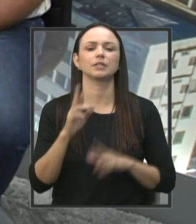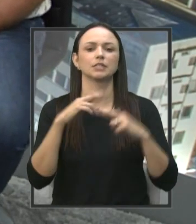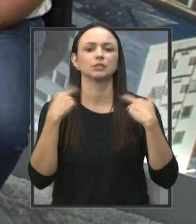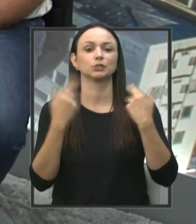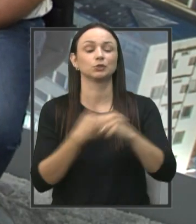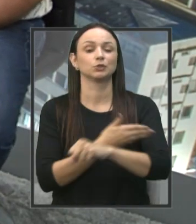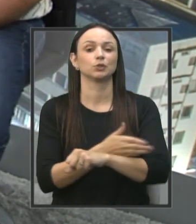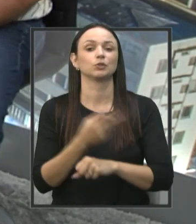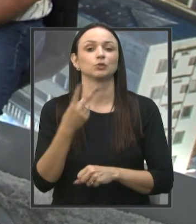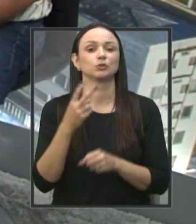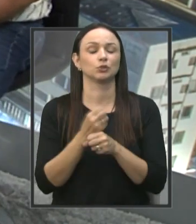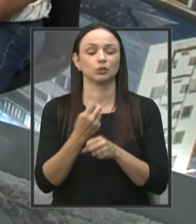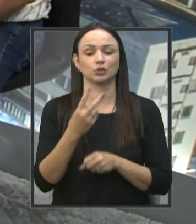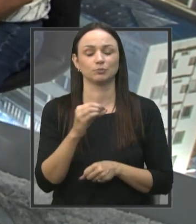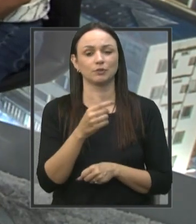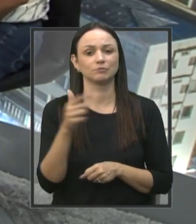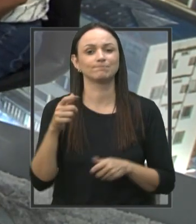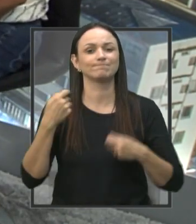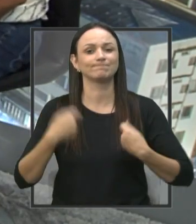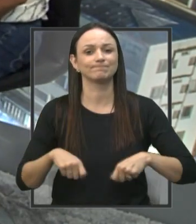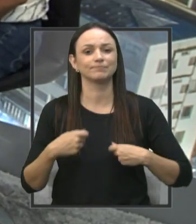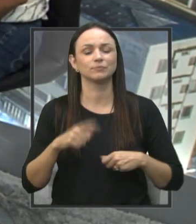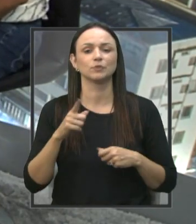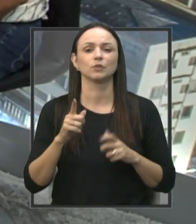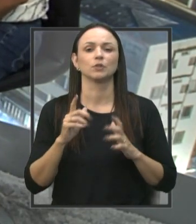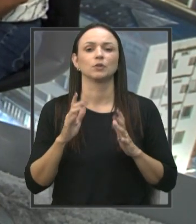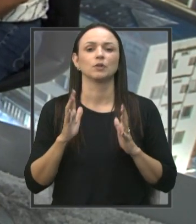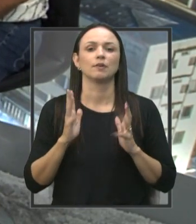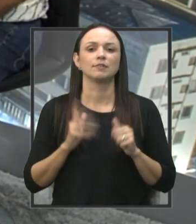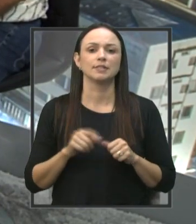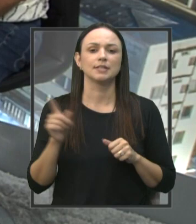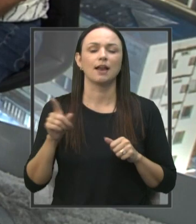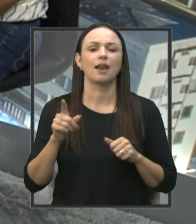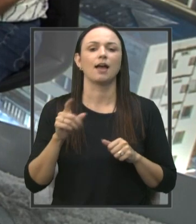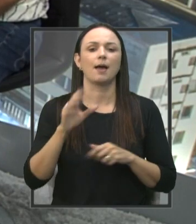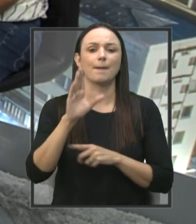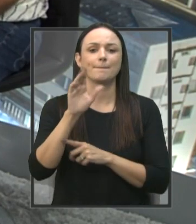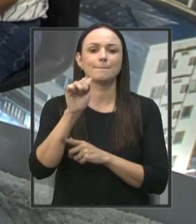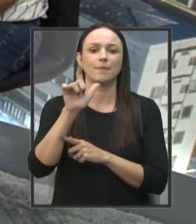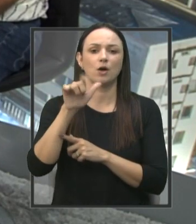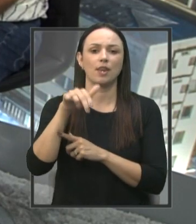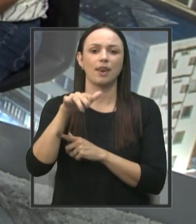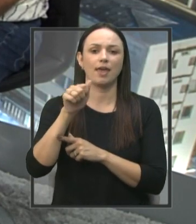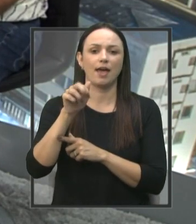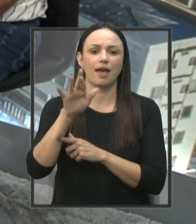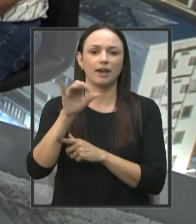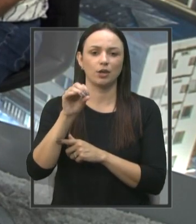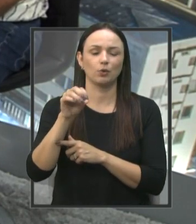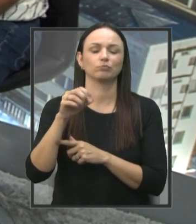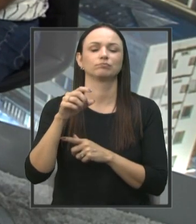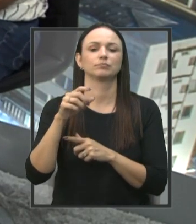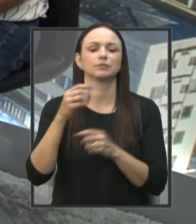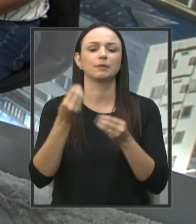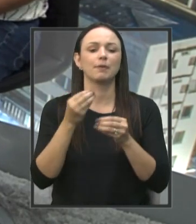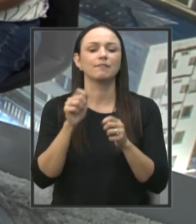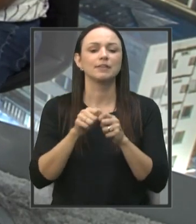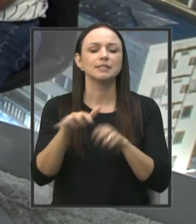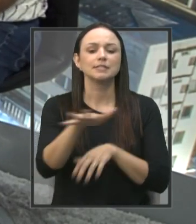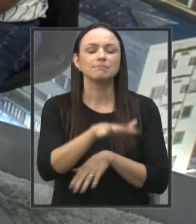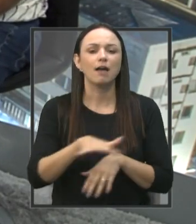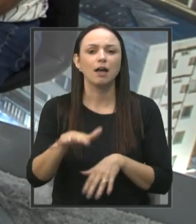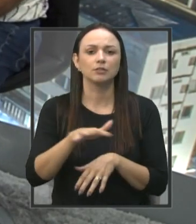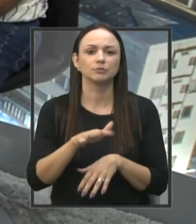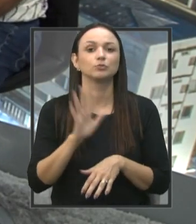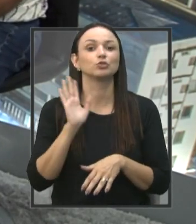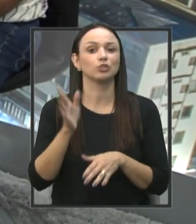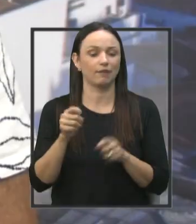ordinárias de 2022, a necessidade de uma limpeza do balneário ali, de uma ocupação melhor para aquele espaço. Como é o senhor avalia essa questão? Anjos,